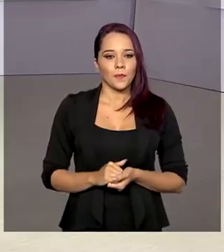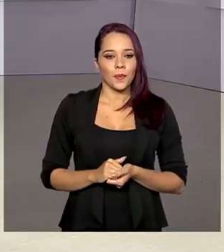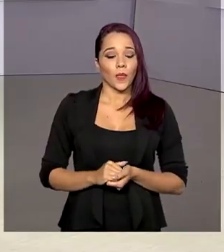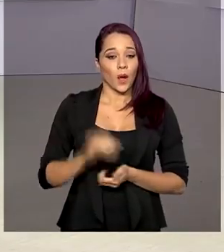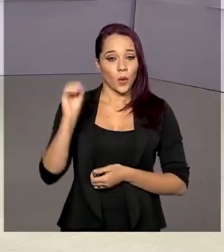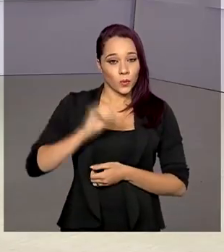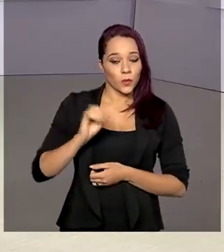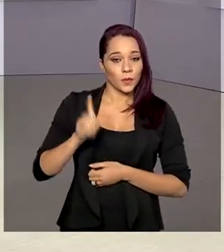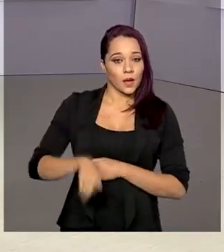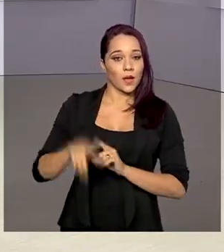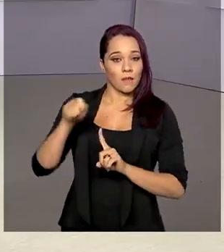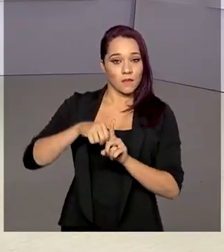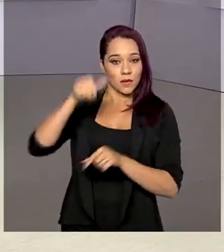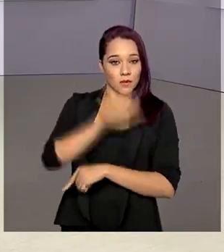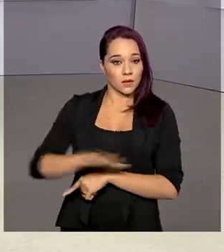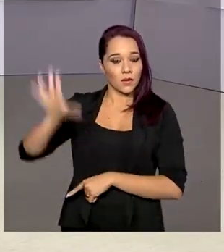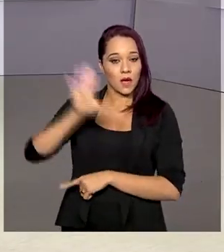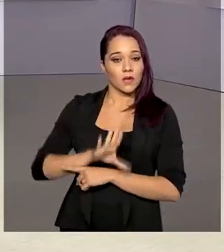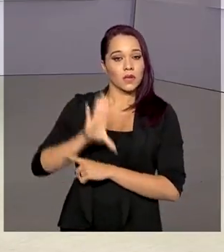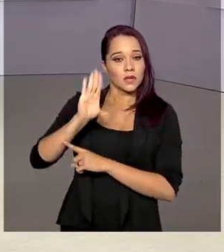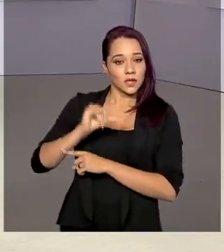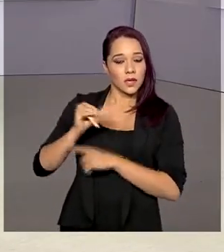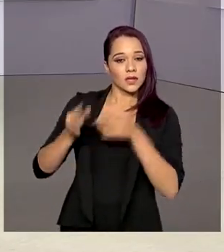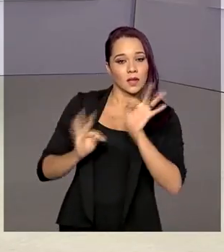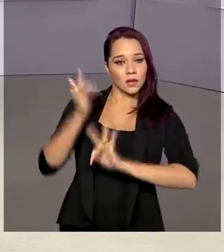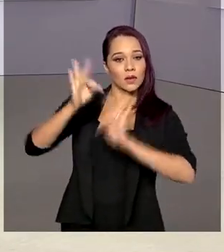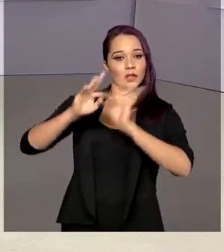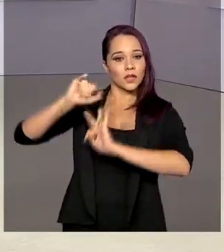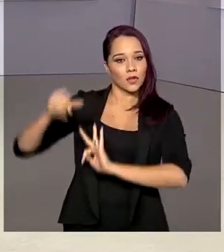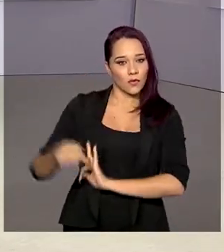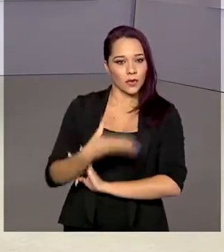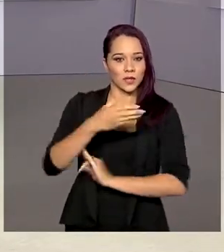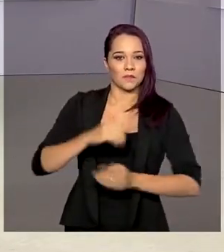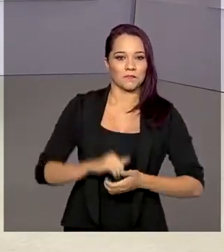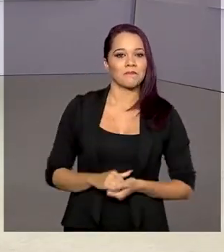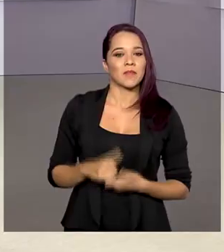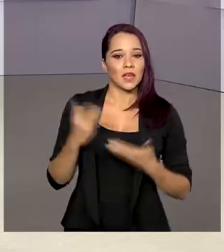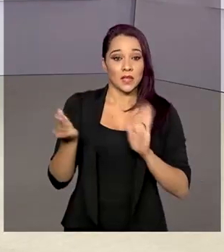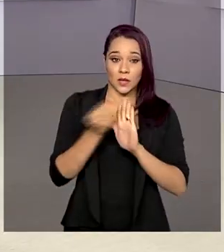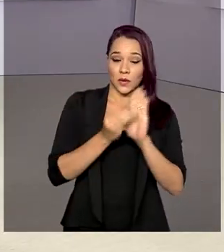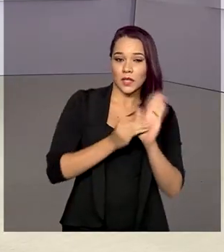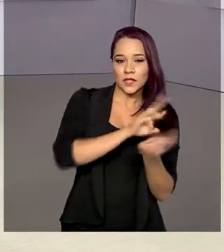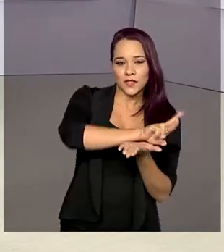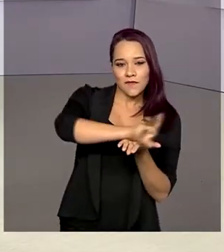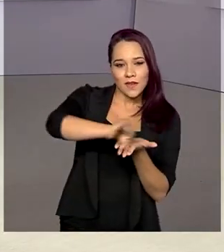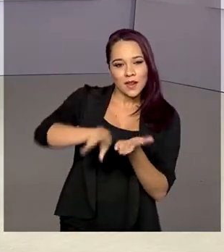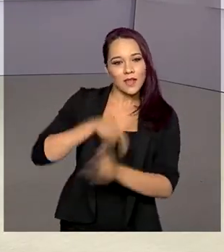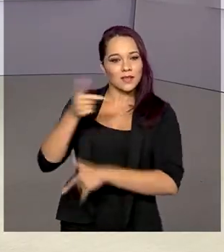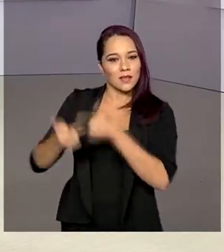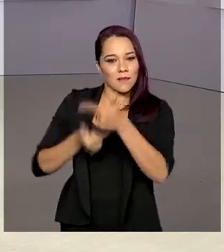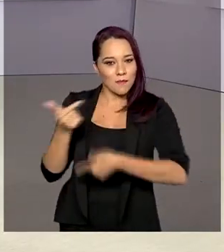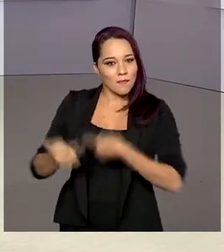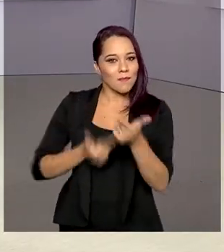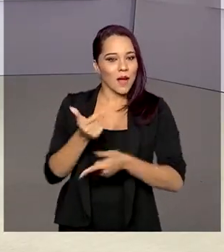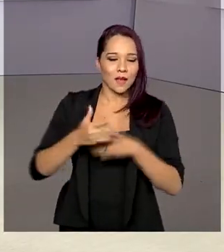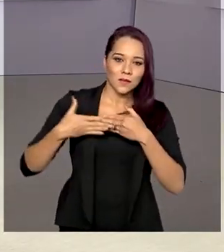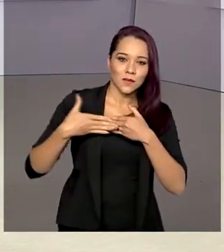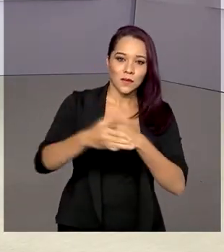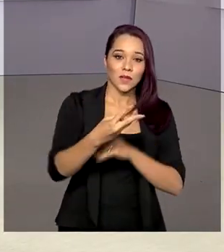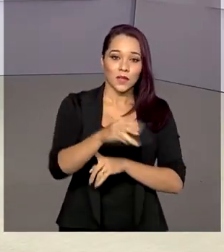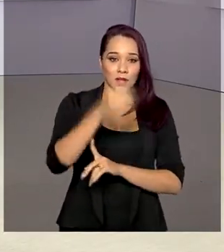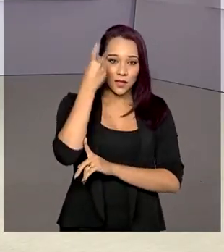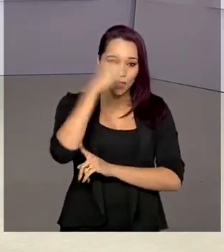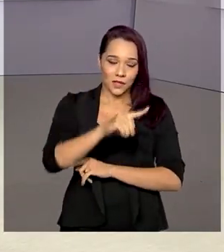Outubro é o mês nacional da ciência, tecnologia e inovações. Estão previstas várias atividades ao longo dos próximos 30